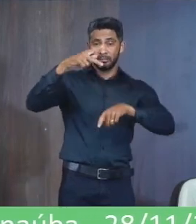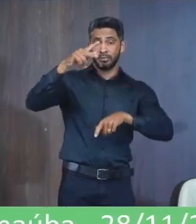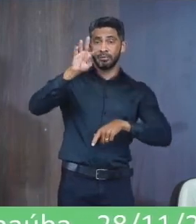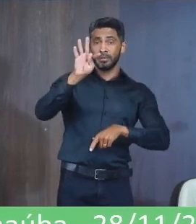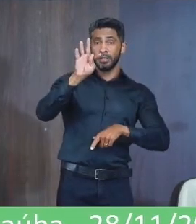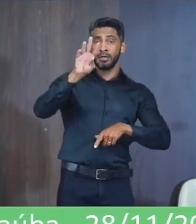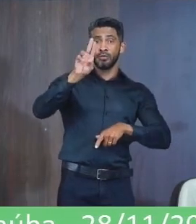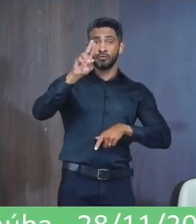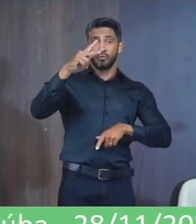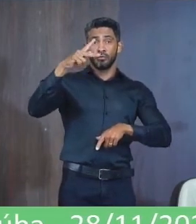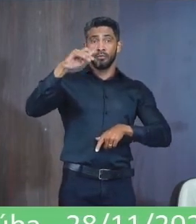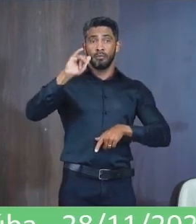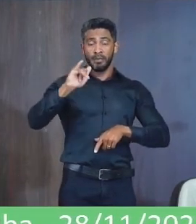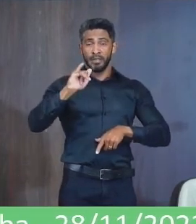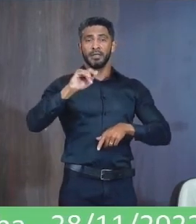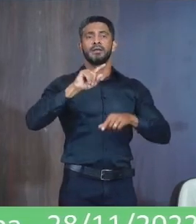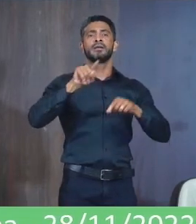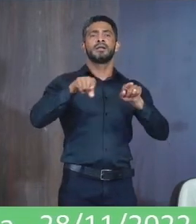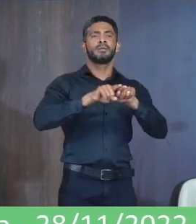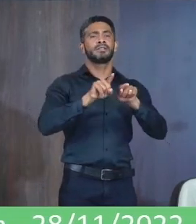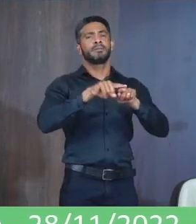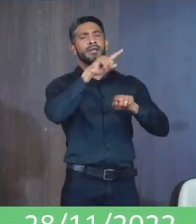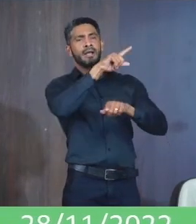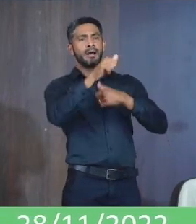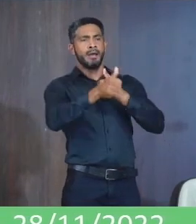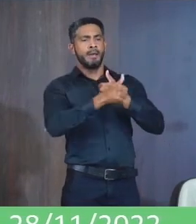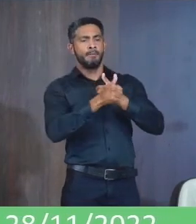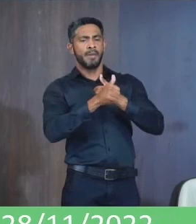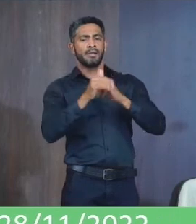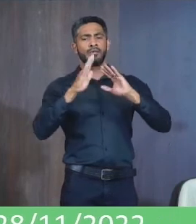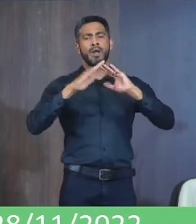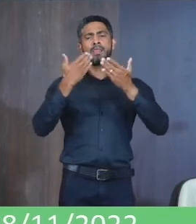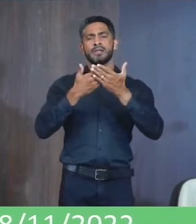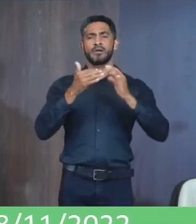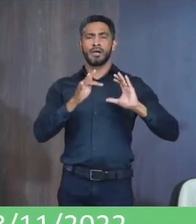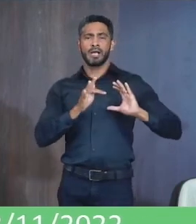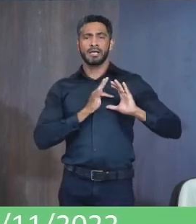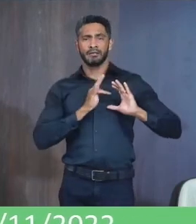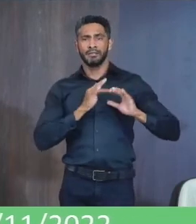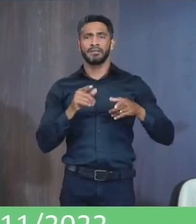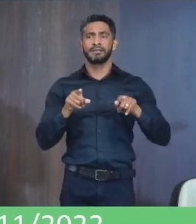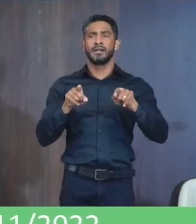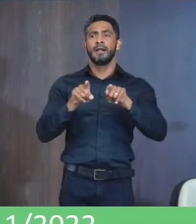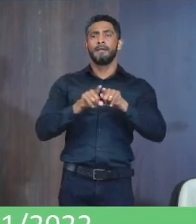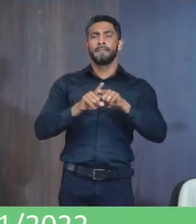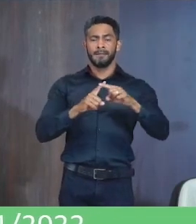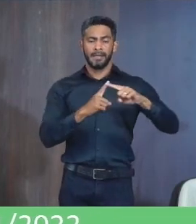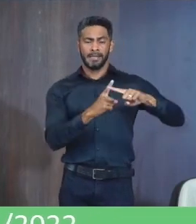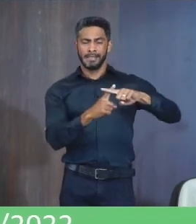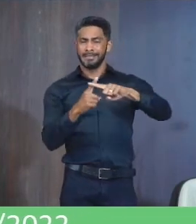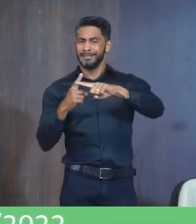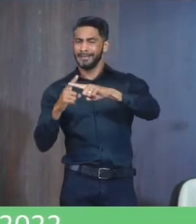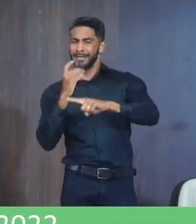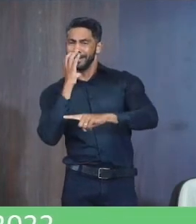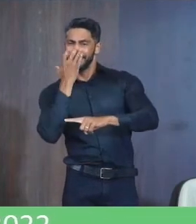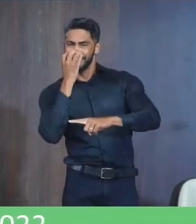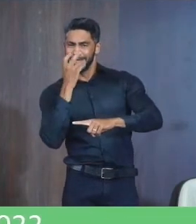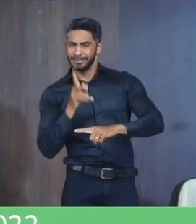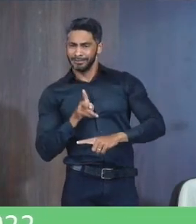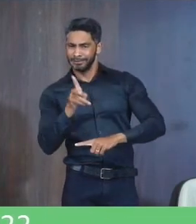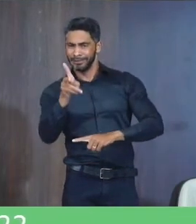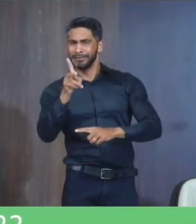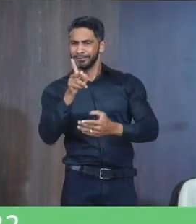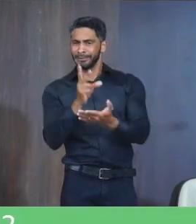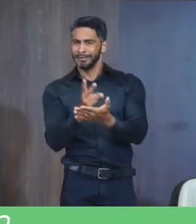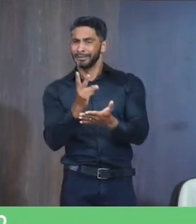Na saída É lá No fundo do Canafíssula Aí você vem ali O cemitério dos Cachorros Continua sendo O cemitério dos Cachorros Só asfaltou